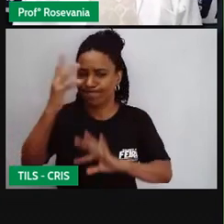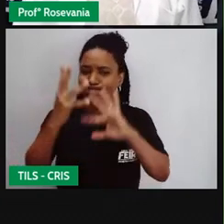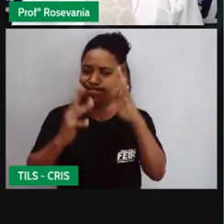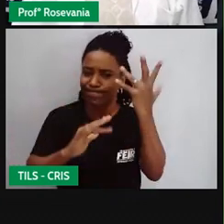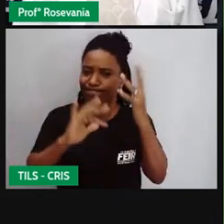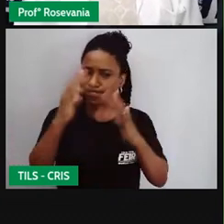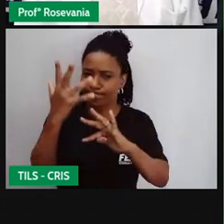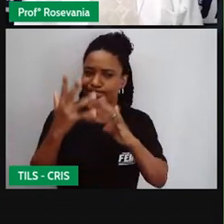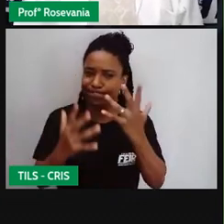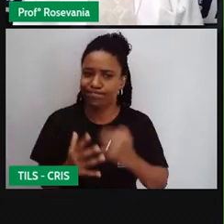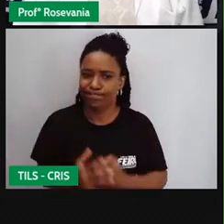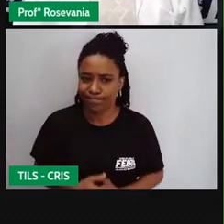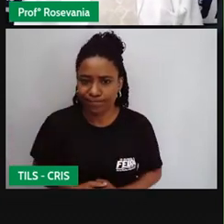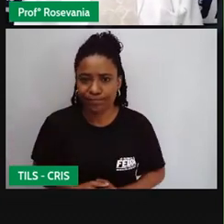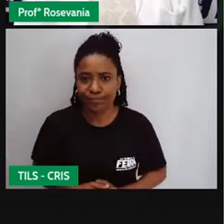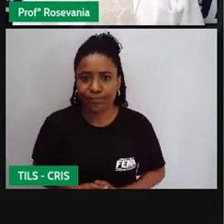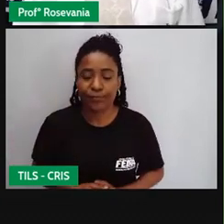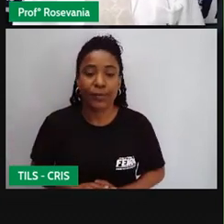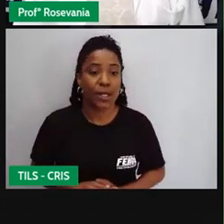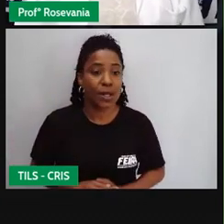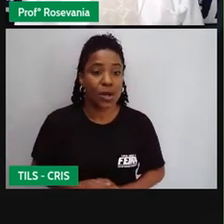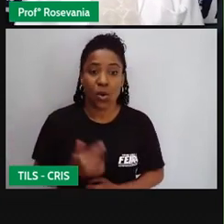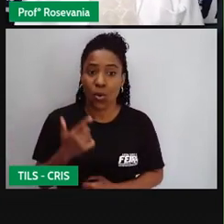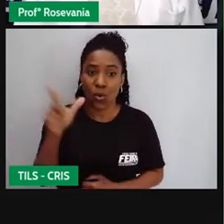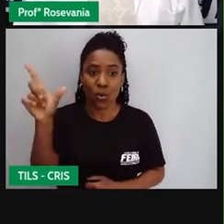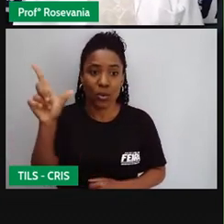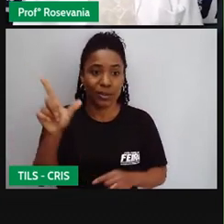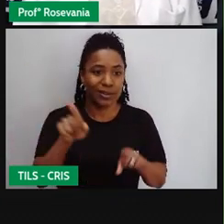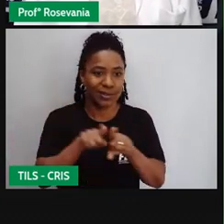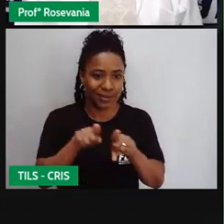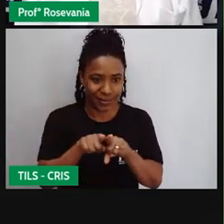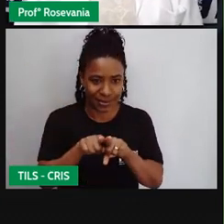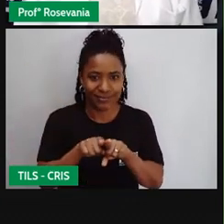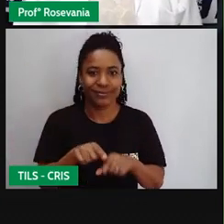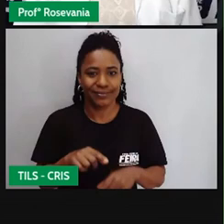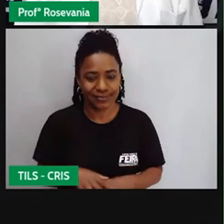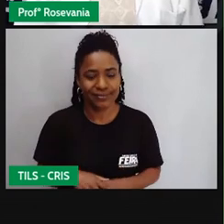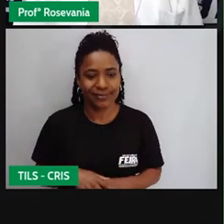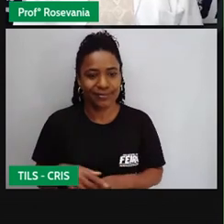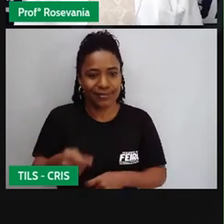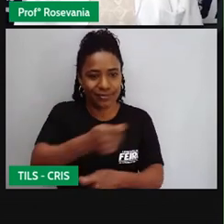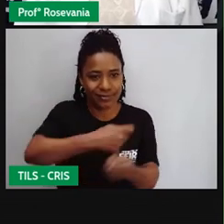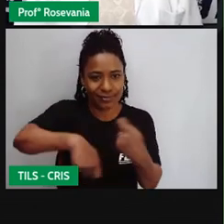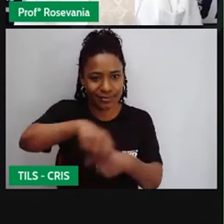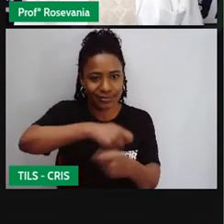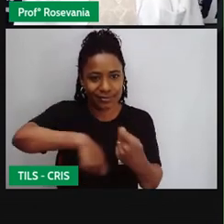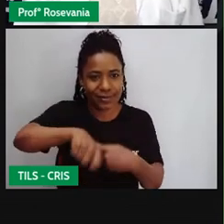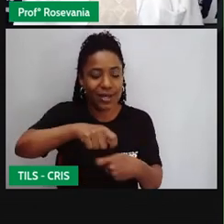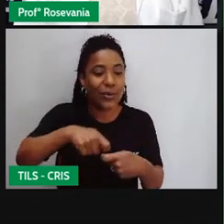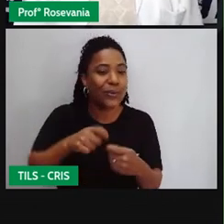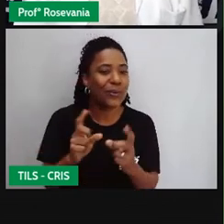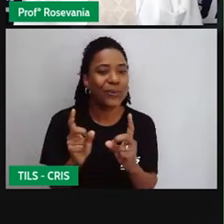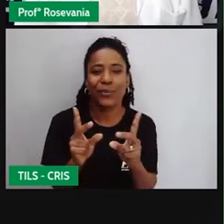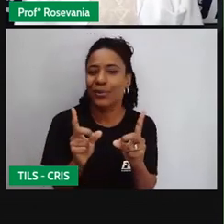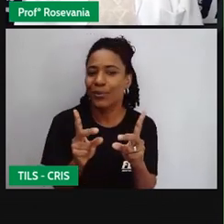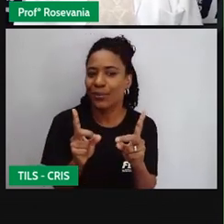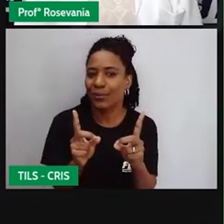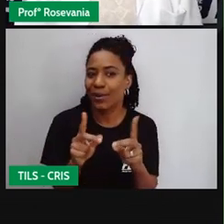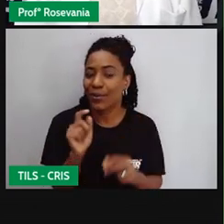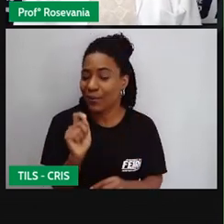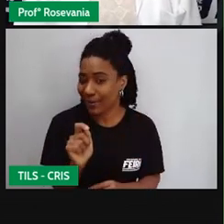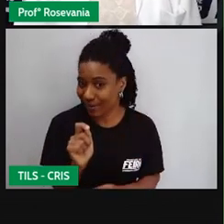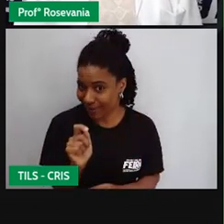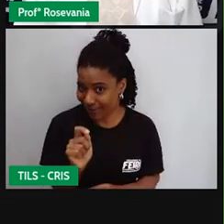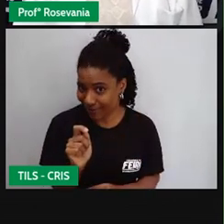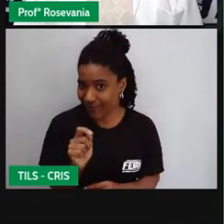Outra coisa do agronegócio também, que até a gente pode ligar os dois, é que eles são ávidos